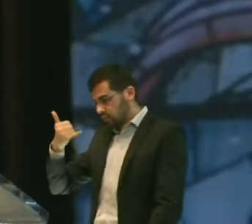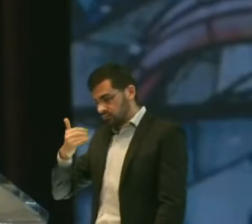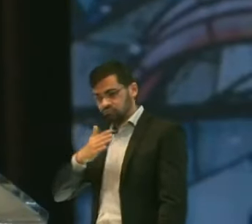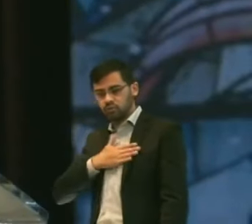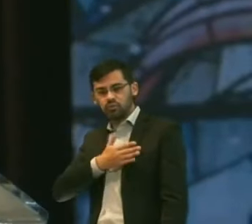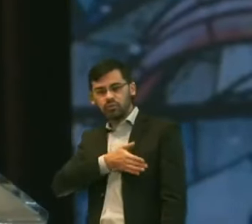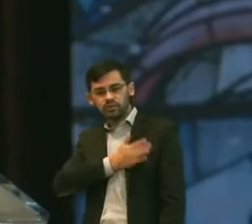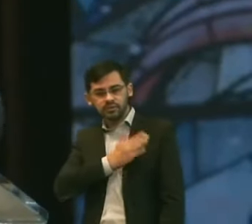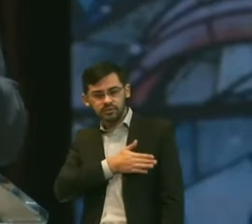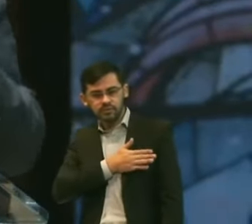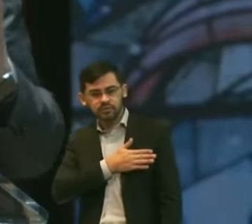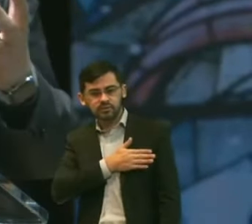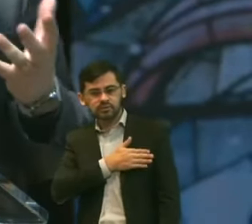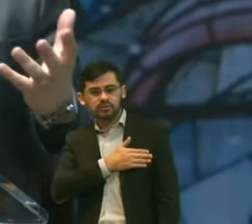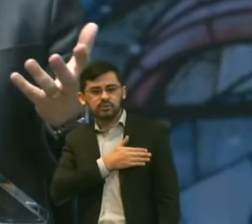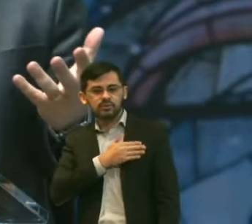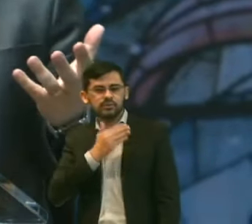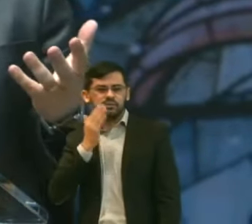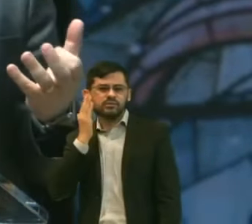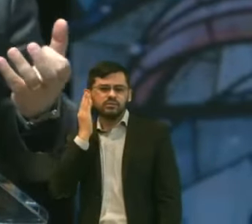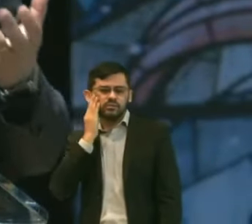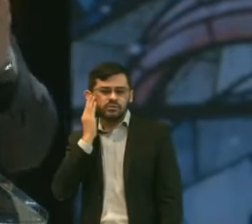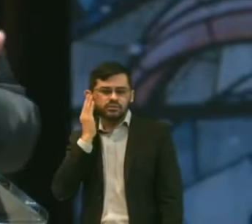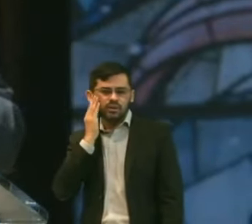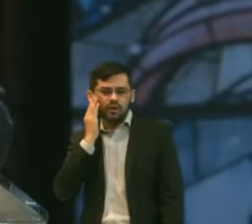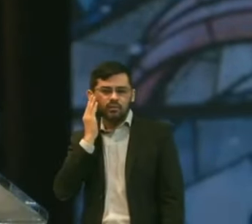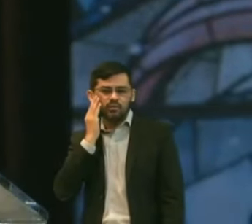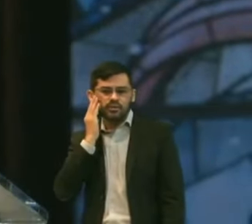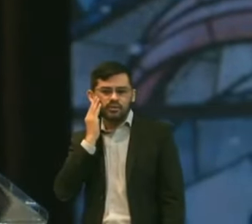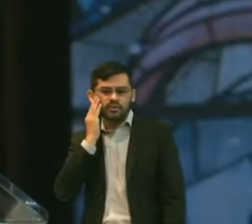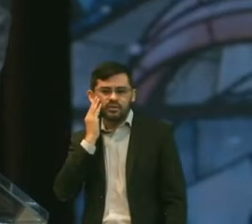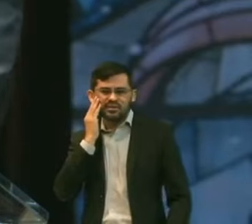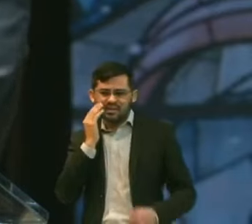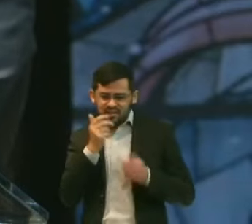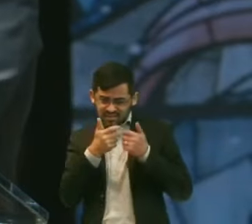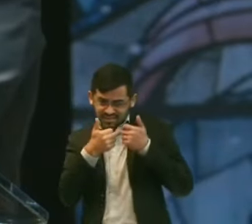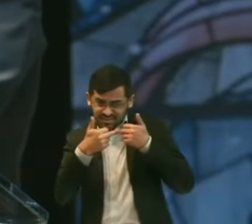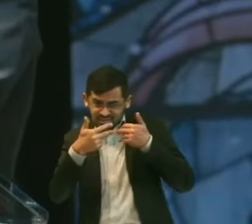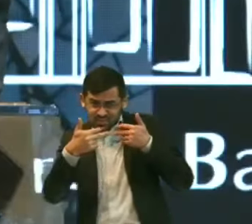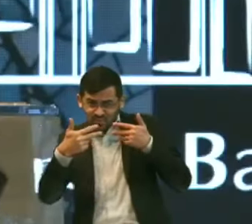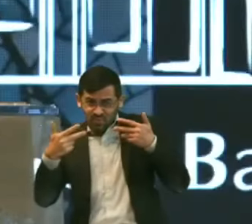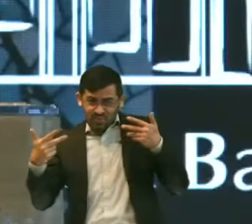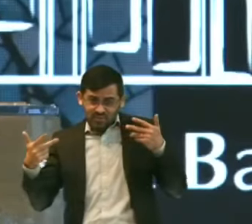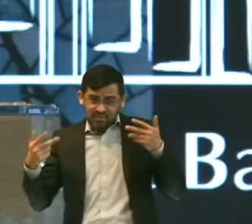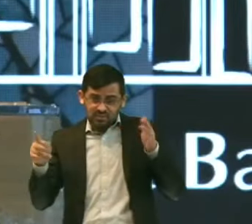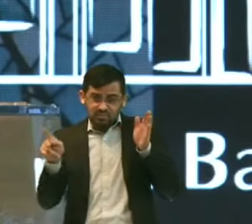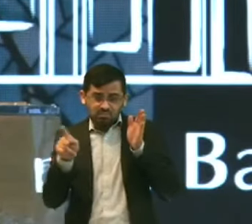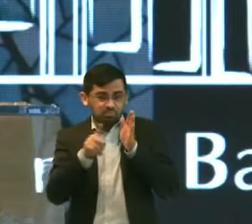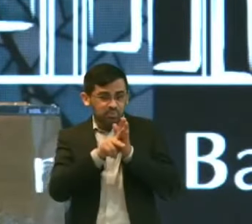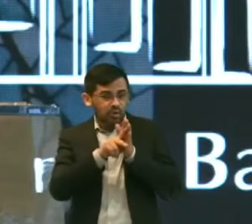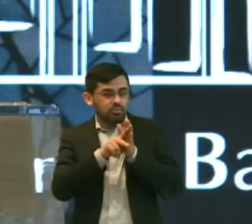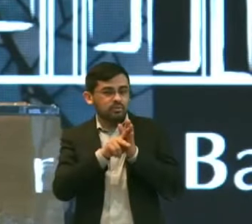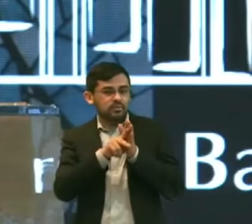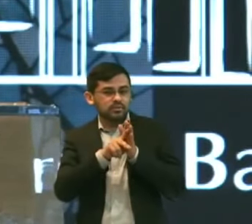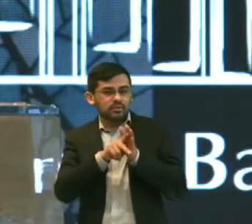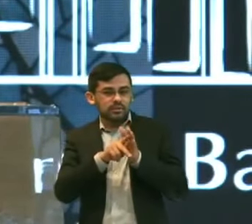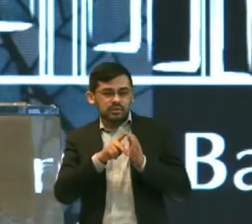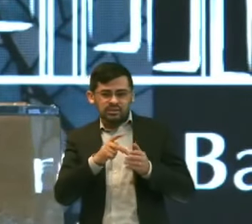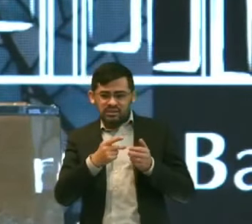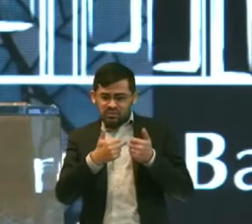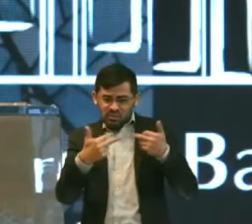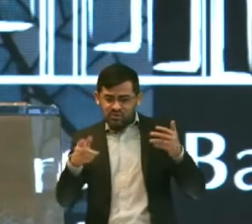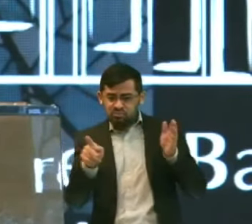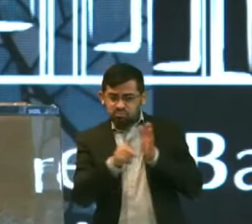coração Pega as joias Do seu tesouro E coloca no meu cofre